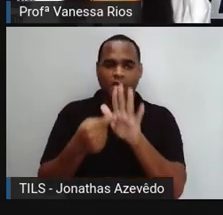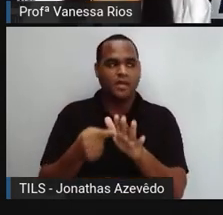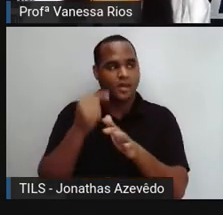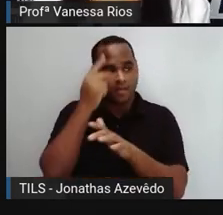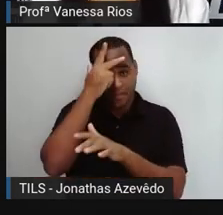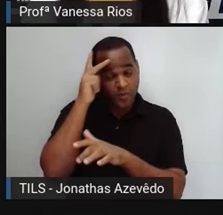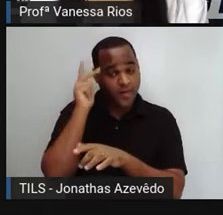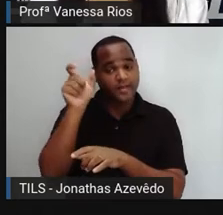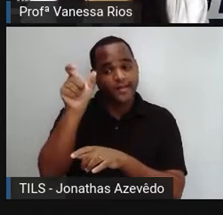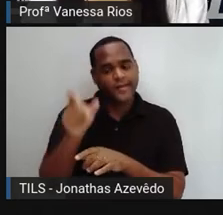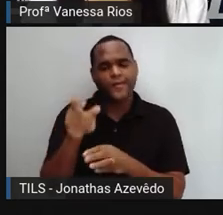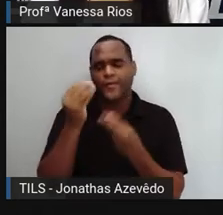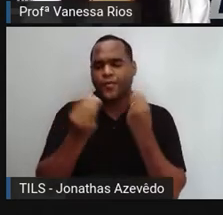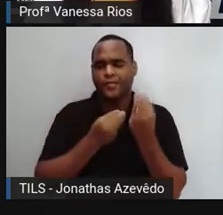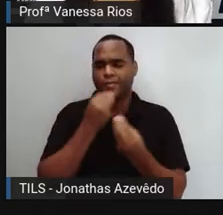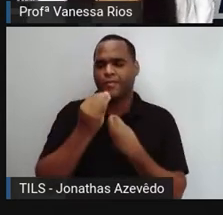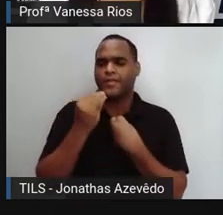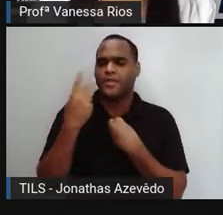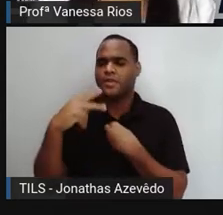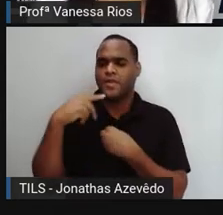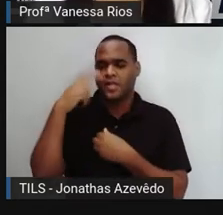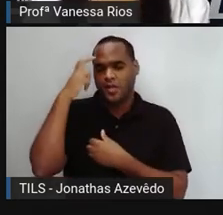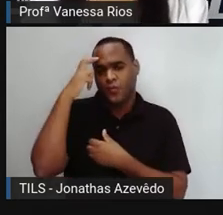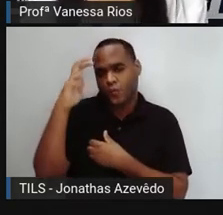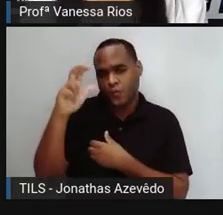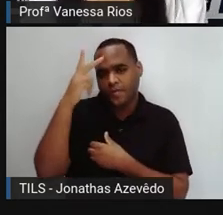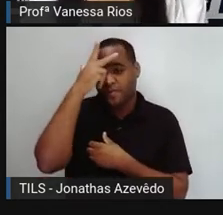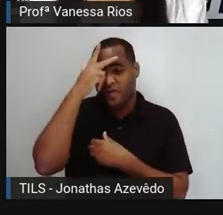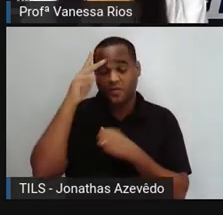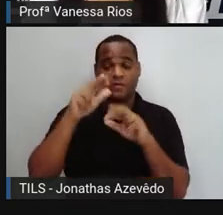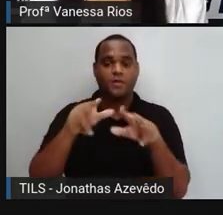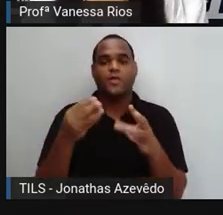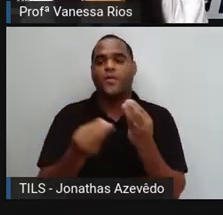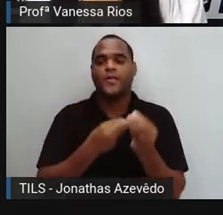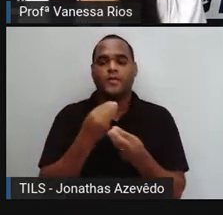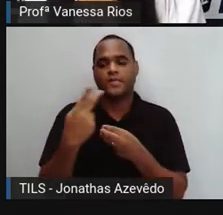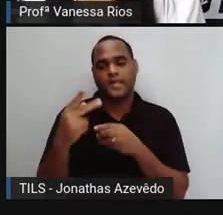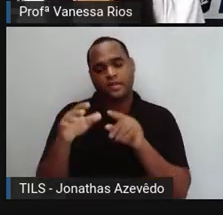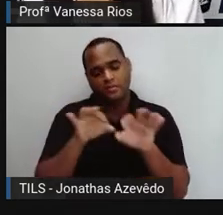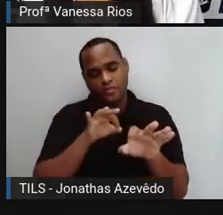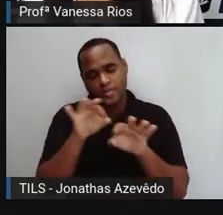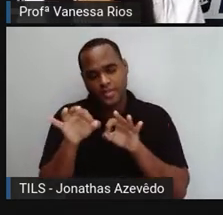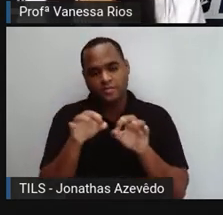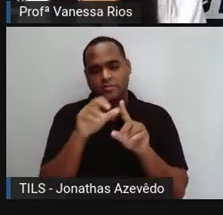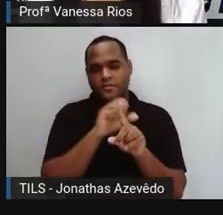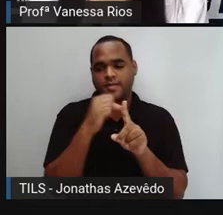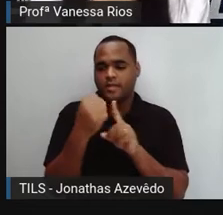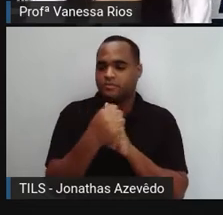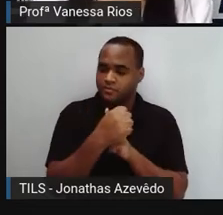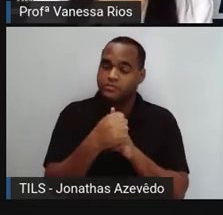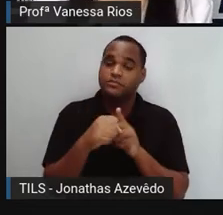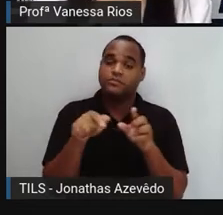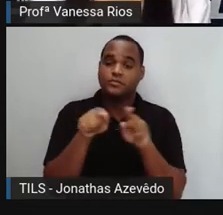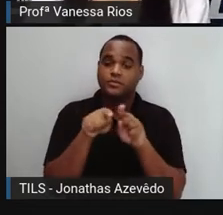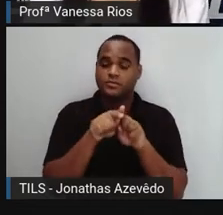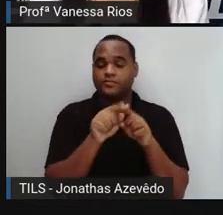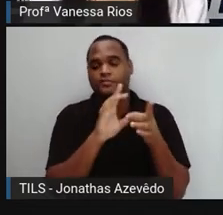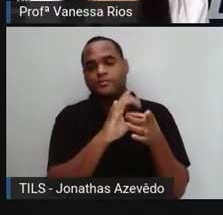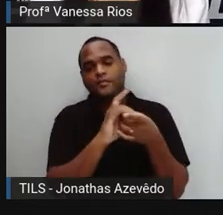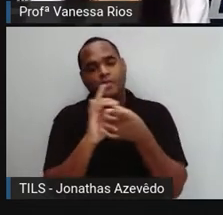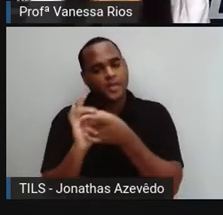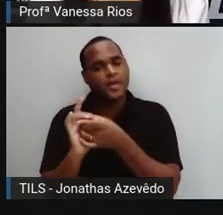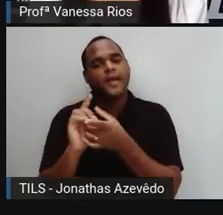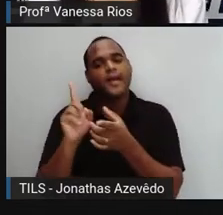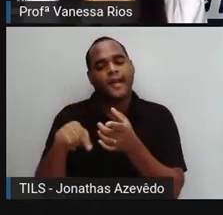comportamento, os aspectos culturais, a própria organização social relacionada às